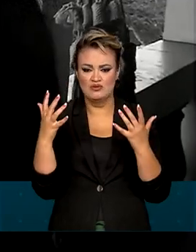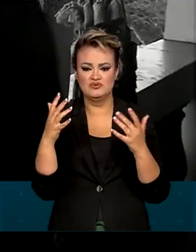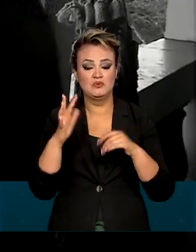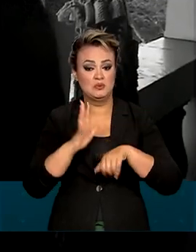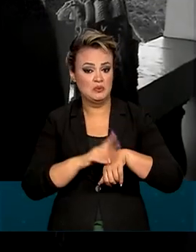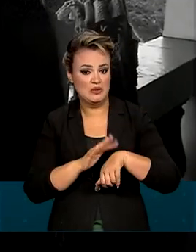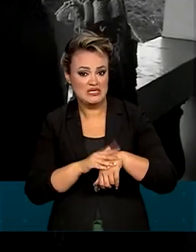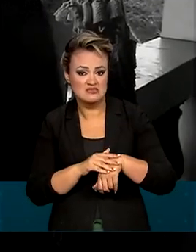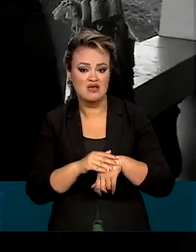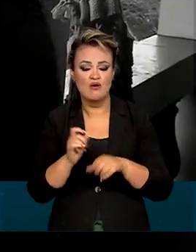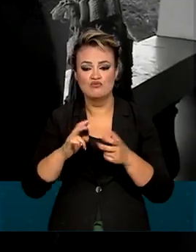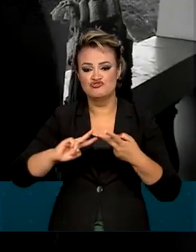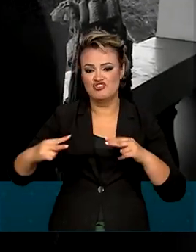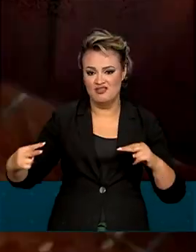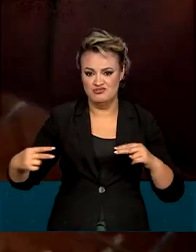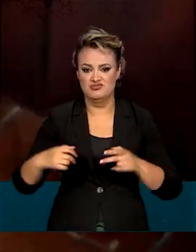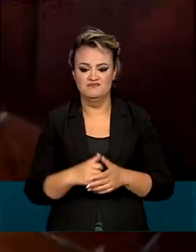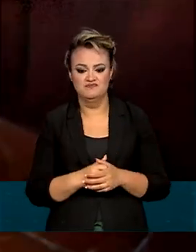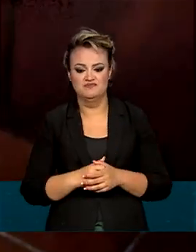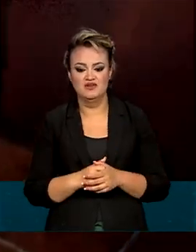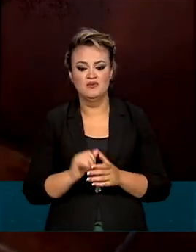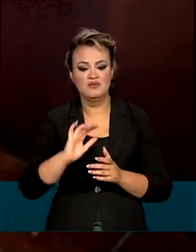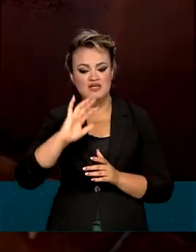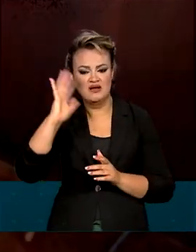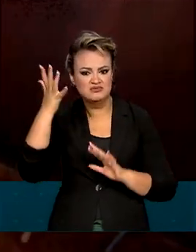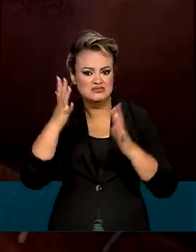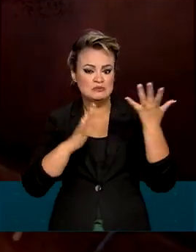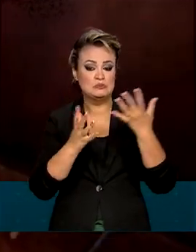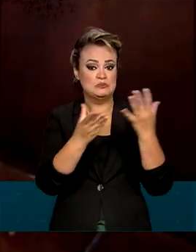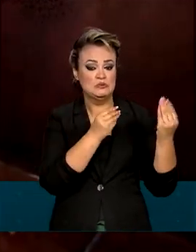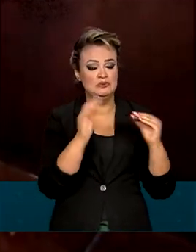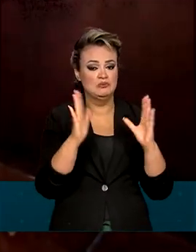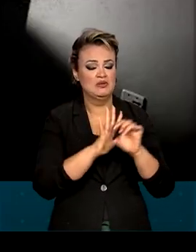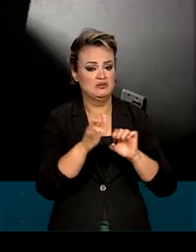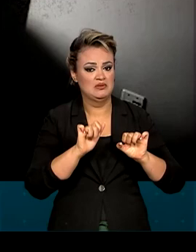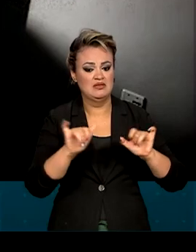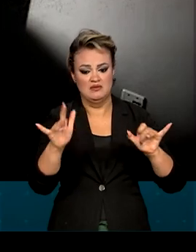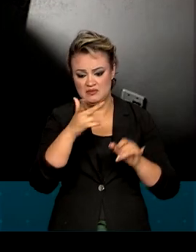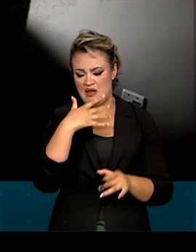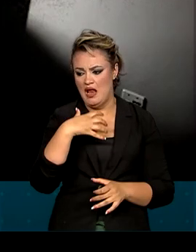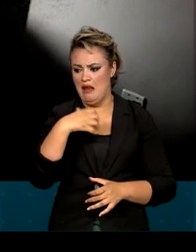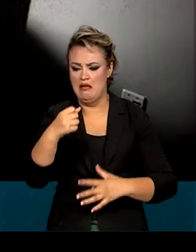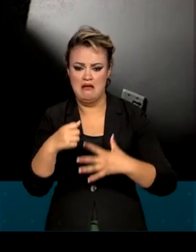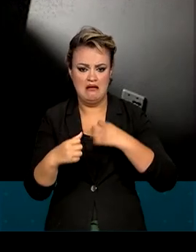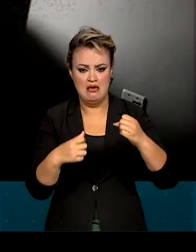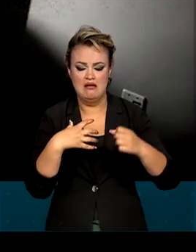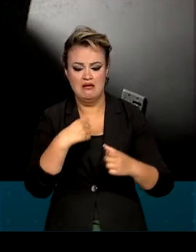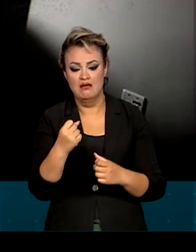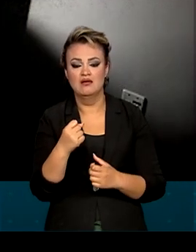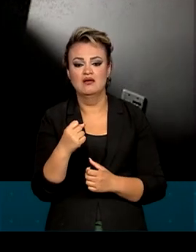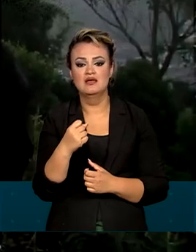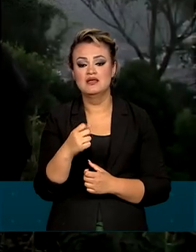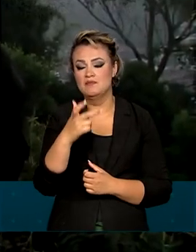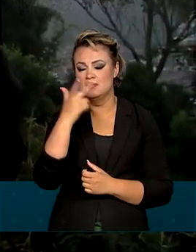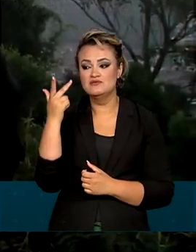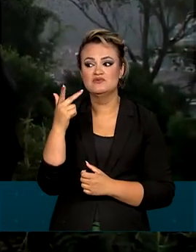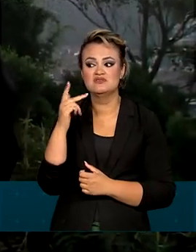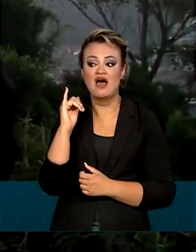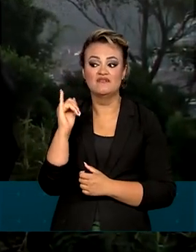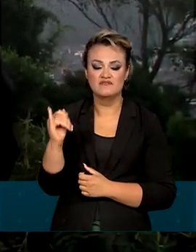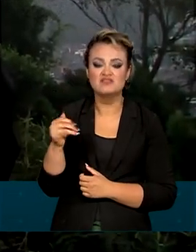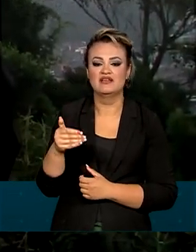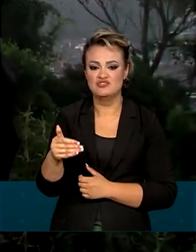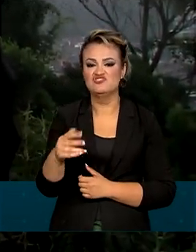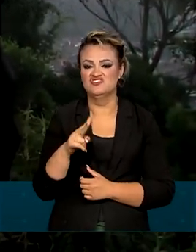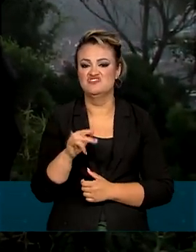patológicos e até genéticos. Os casos aumentaram durante a pandemia e normalmente o potencial suicida dá sinais